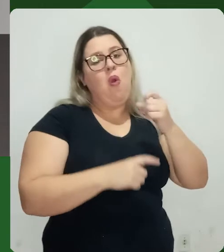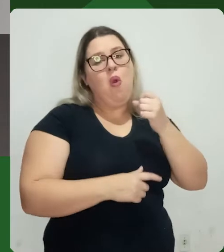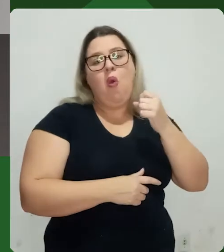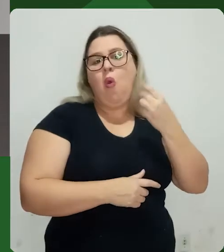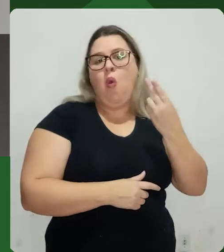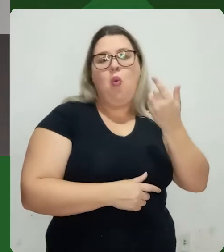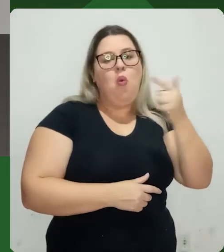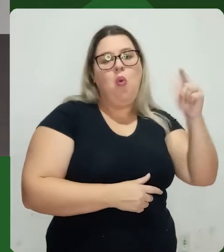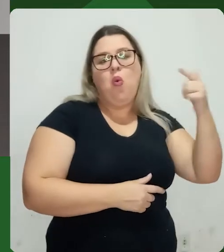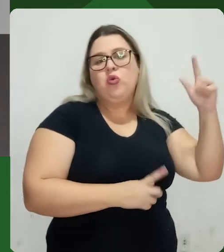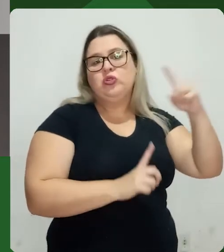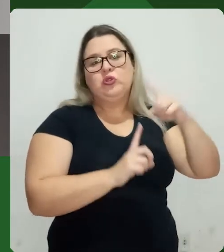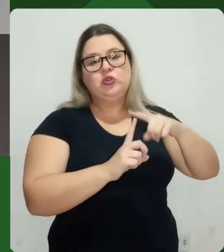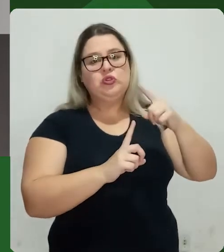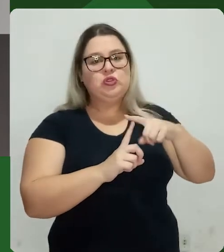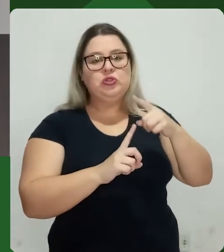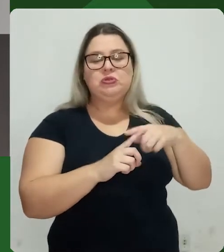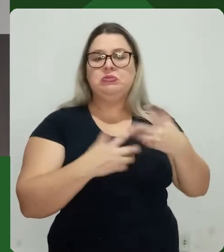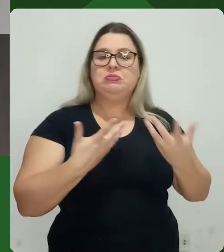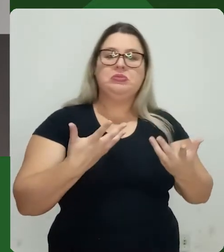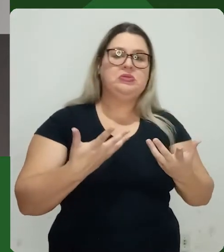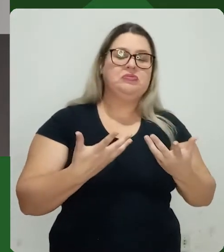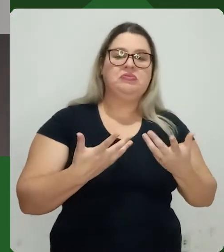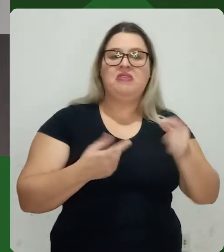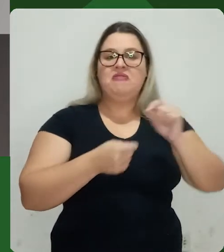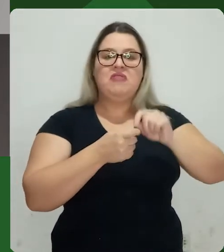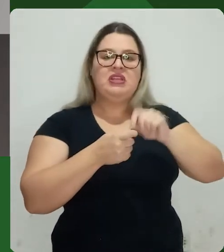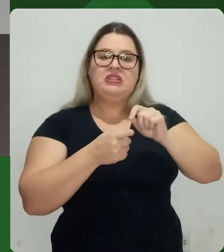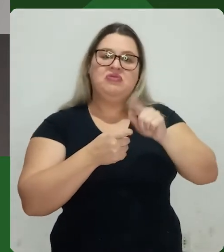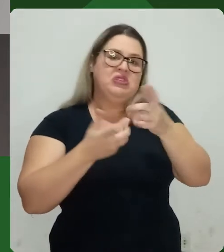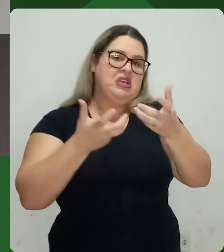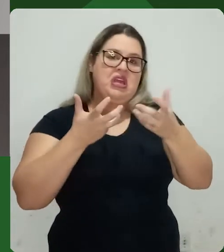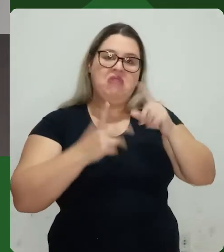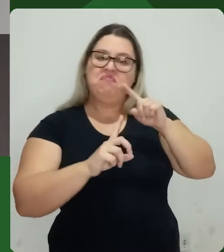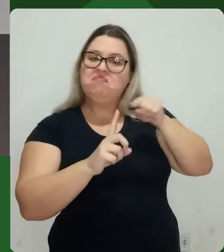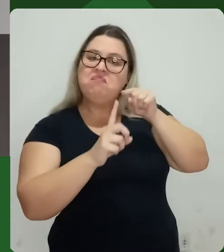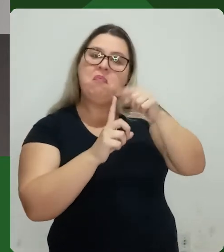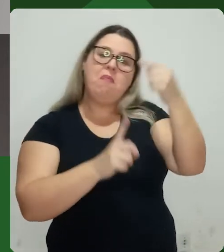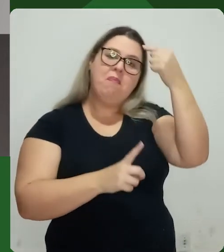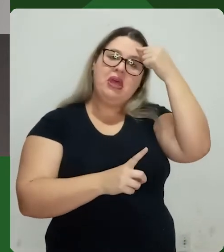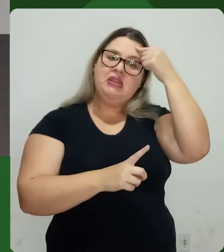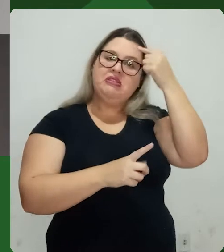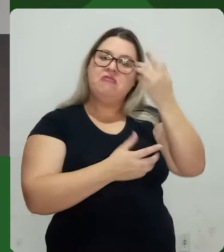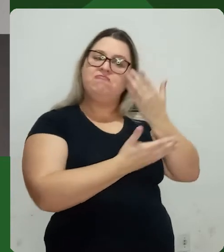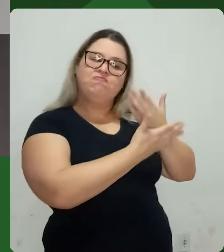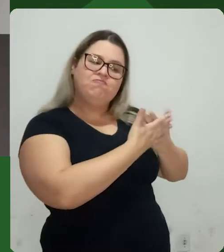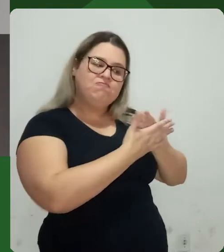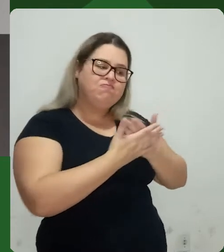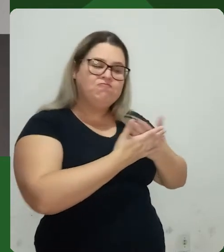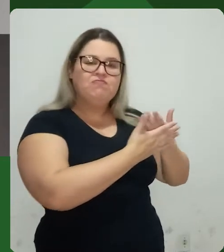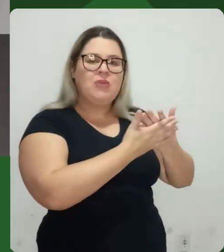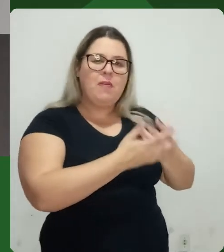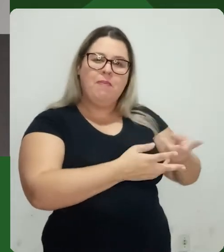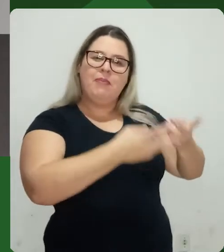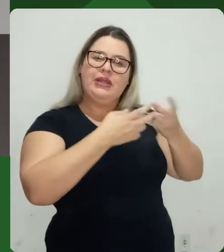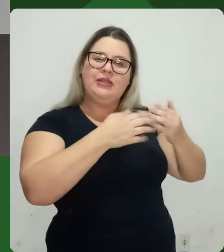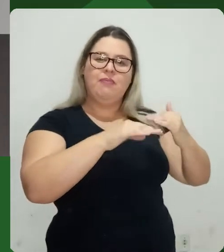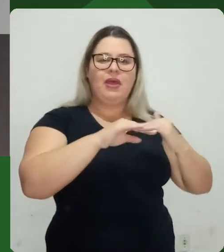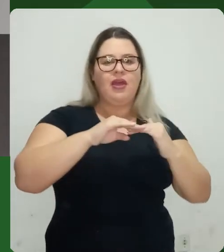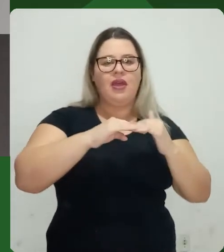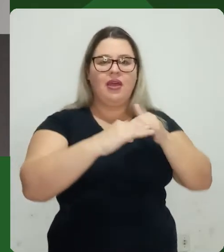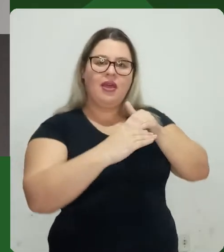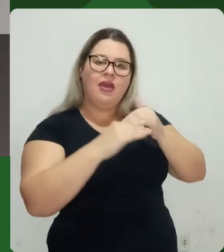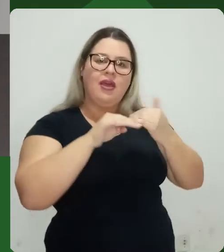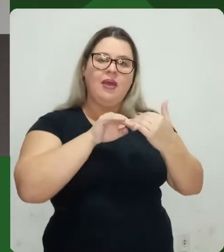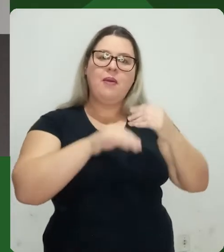Posso trabalhar tanto na fotografia, quanto em outras formas de representação, né? Você vai trabalhar um rendering, vai trabalhar alguma coisa assim, você pode pensar nisso.